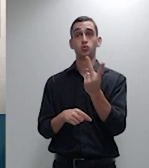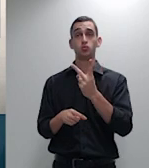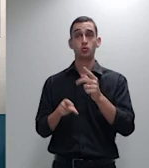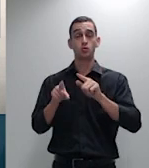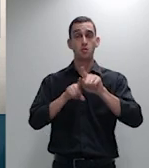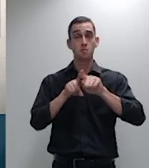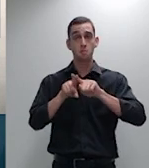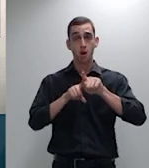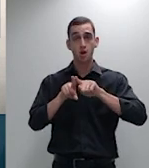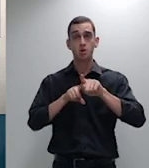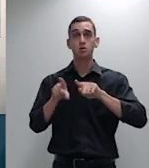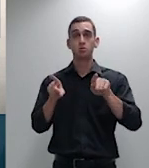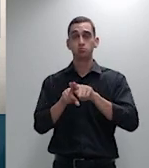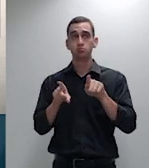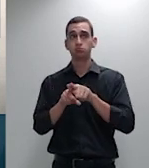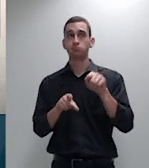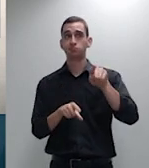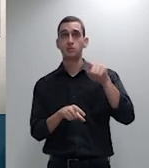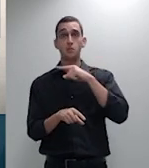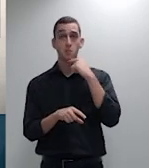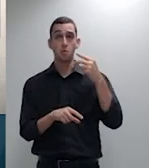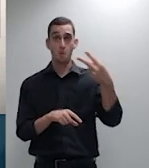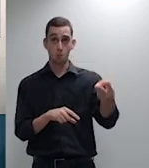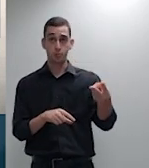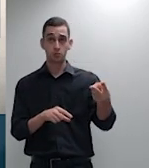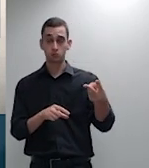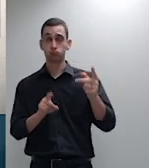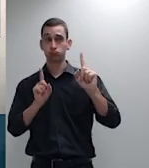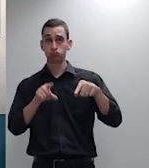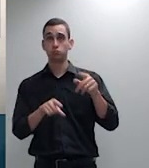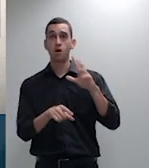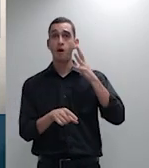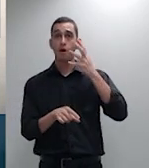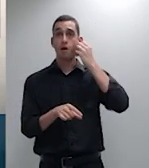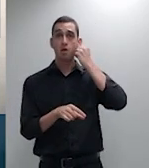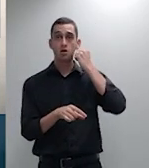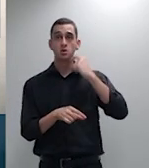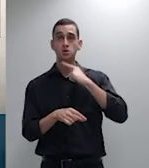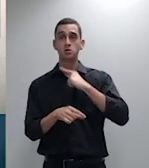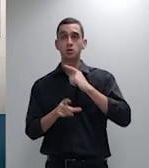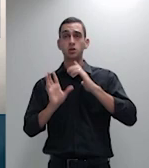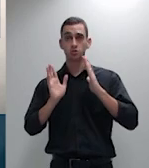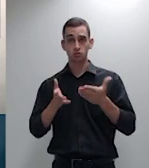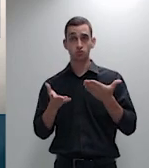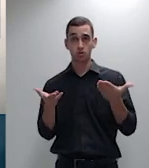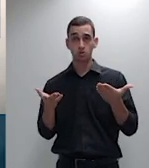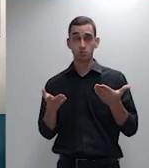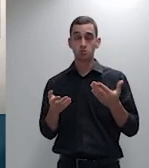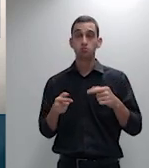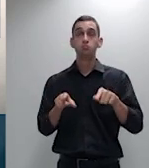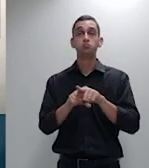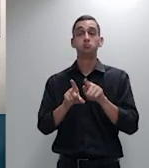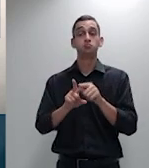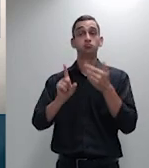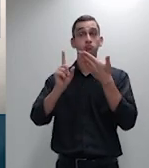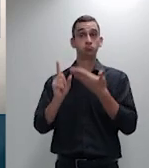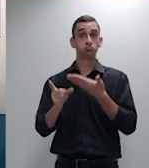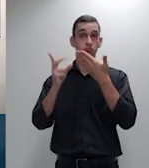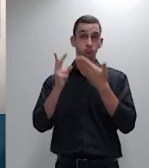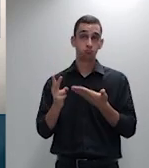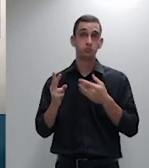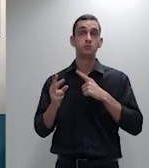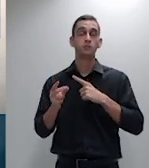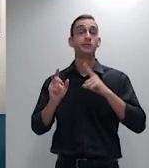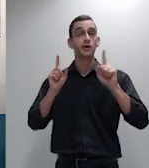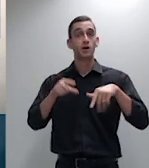que por suas vezes foram os autores da ação que tramitou foram os autores da ação que tramitou